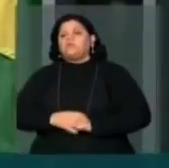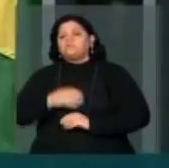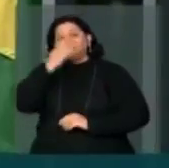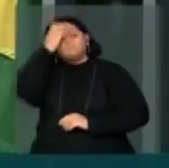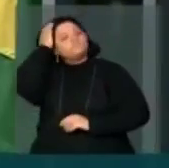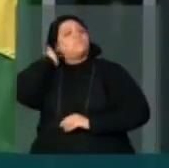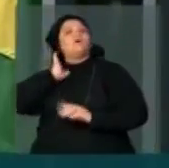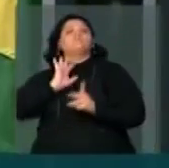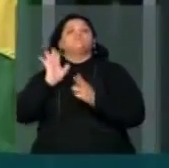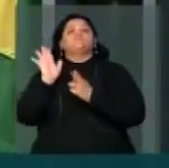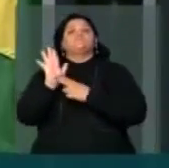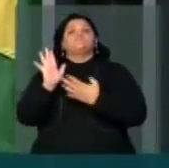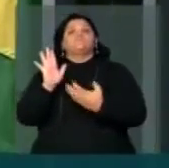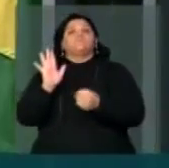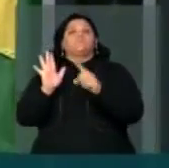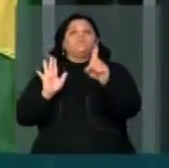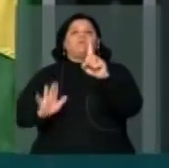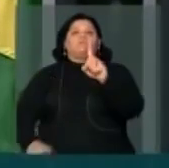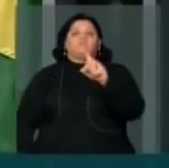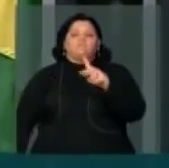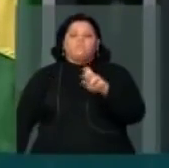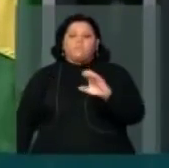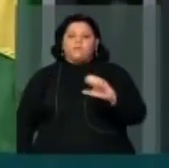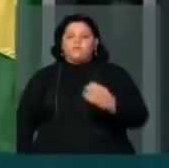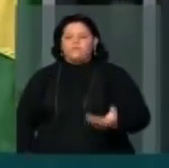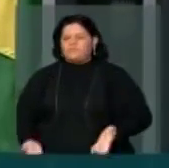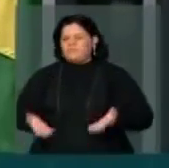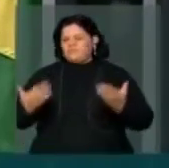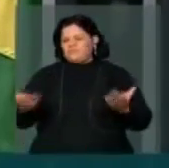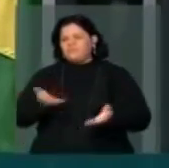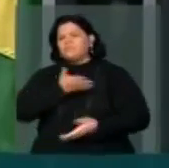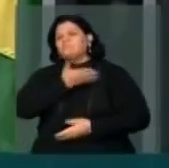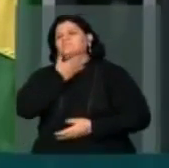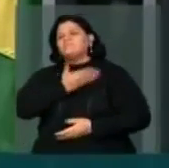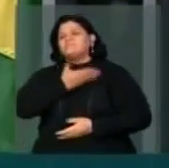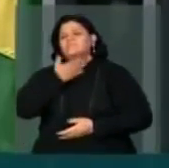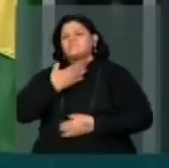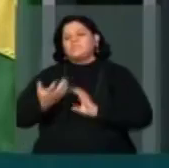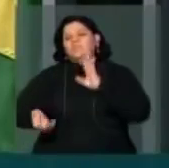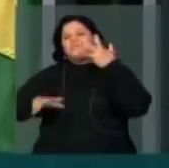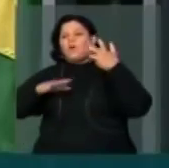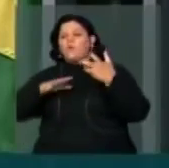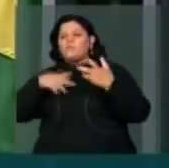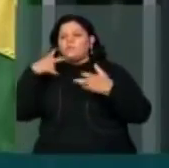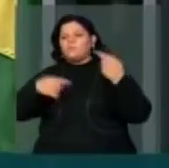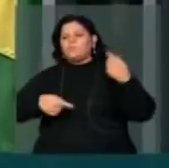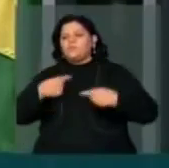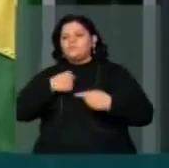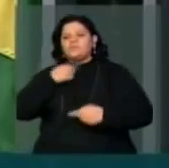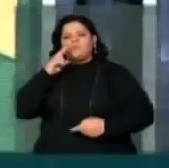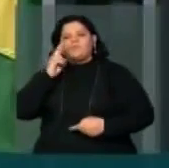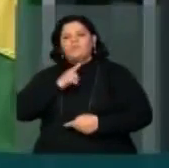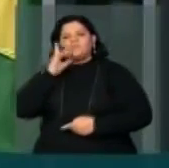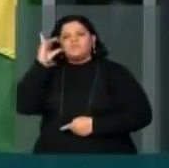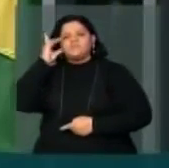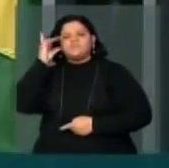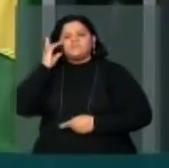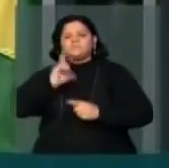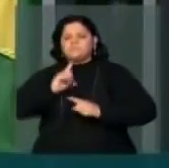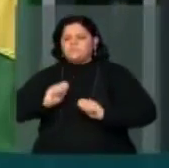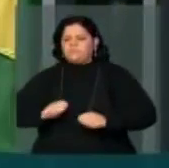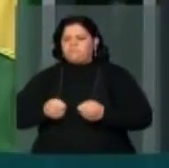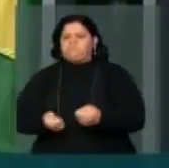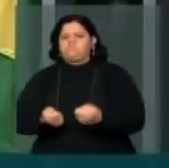deputado. Então, essa conversa de reforma política, eu vejo a Presidente da República fazer um esforço incomum